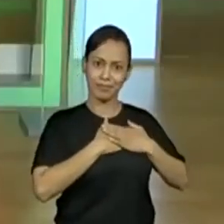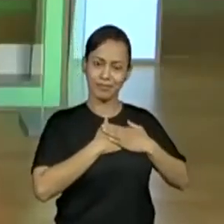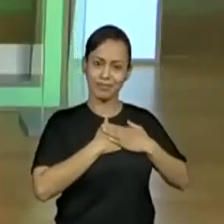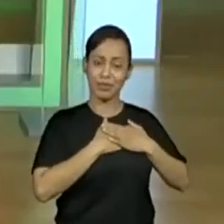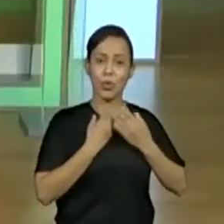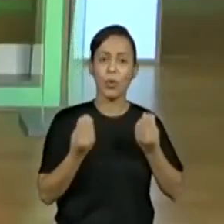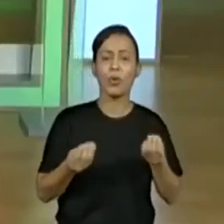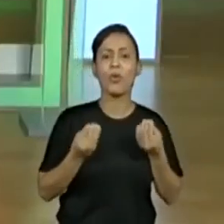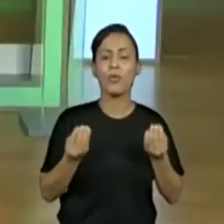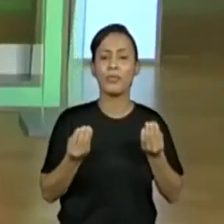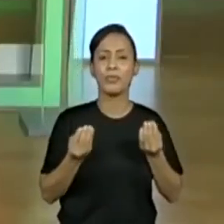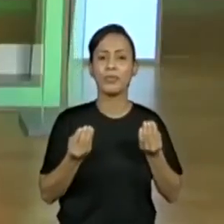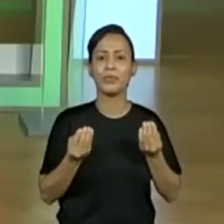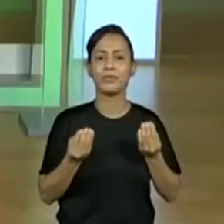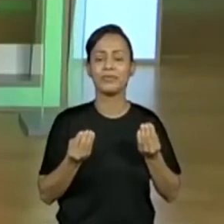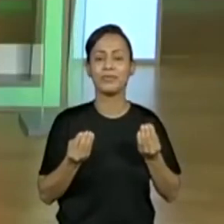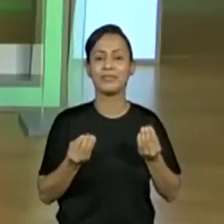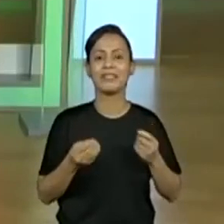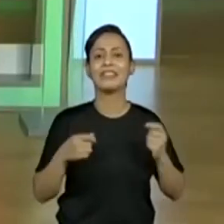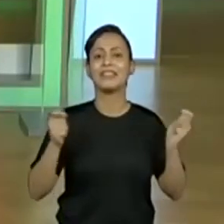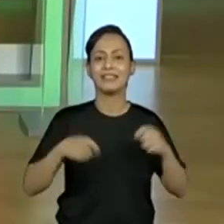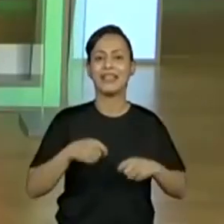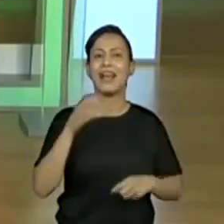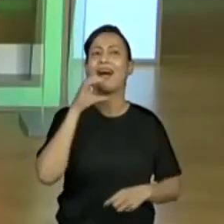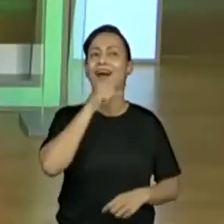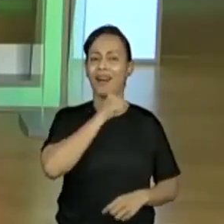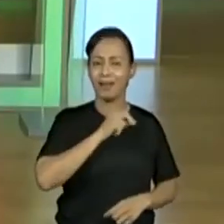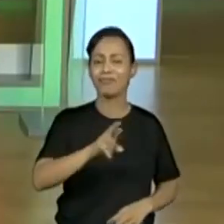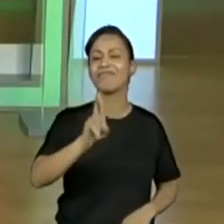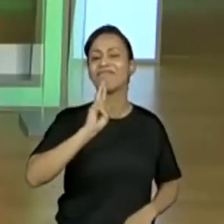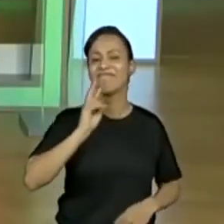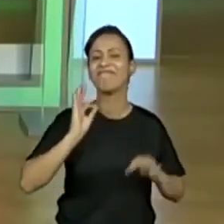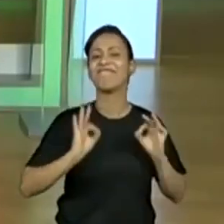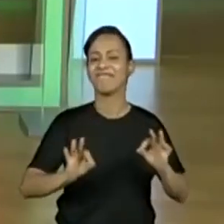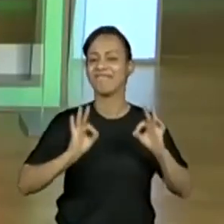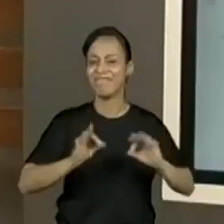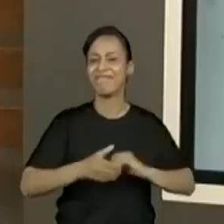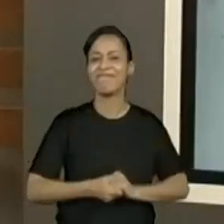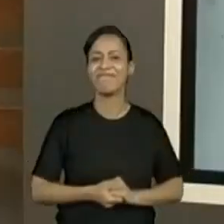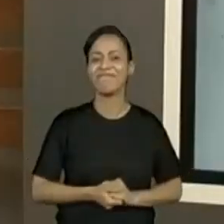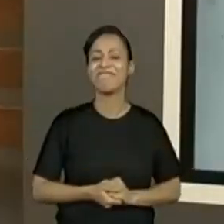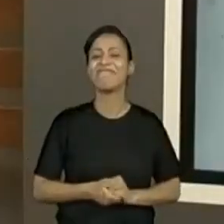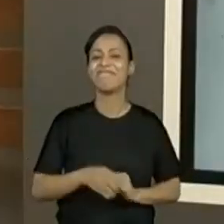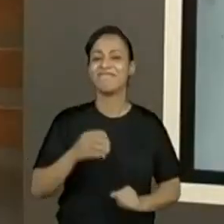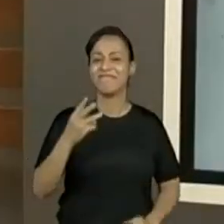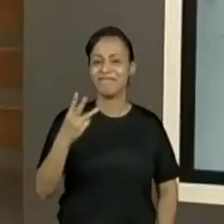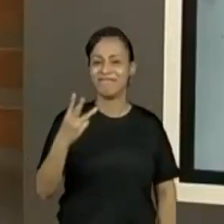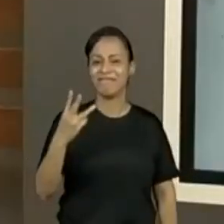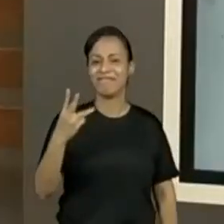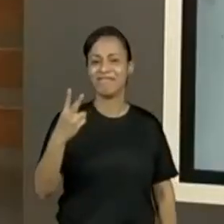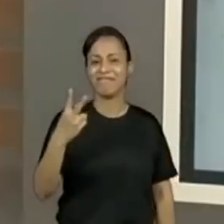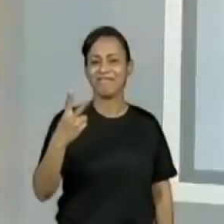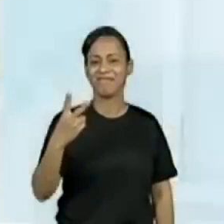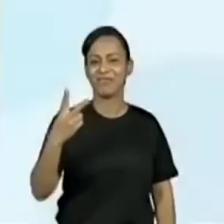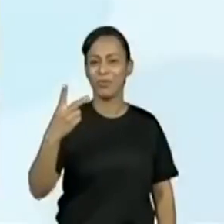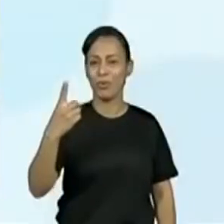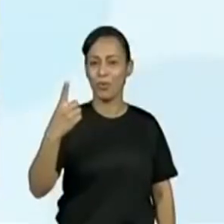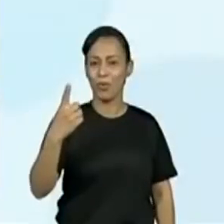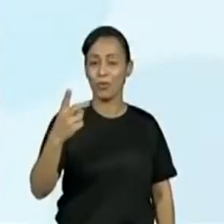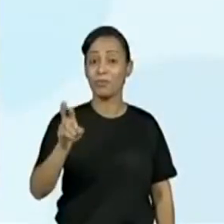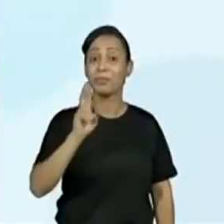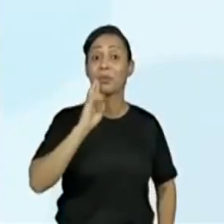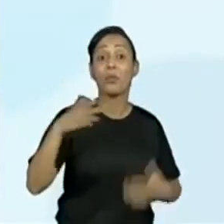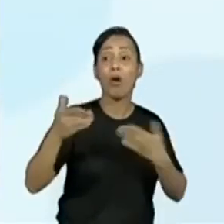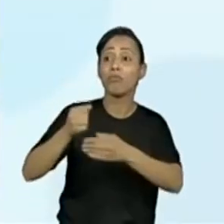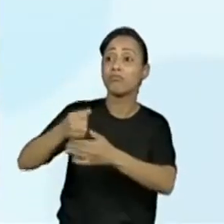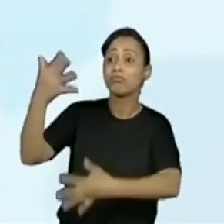5, porque eu acho que esse é fácil. Ah, eles vão descobrir qual? Ó, vou dar uns 5, 4, 3. Vai respondendo.